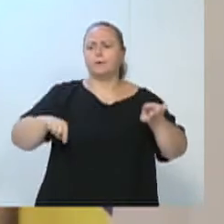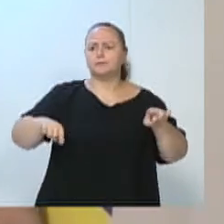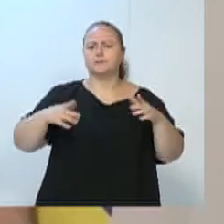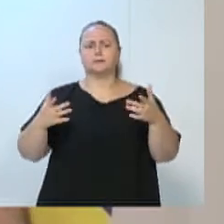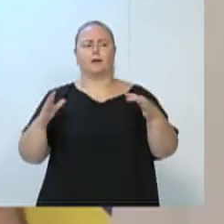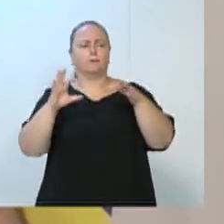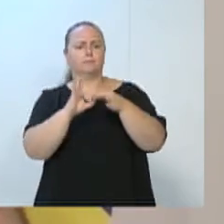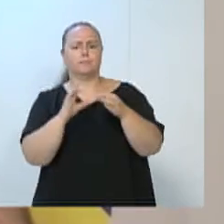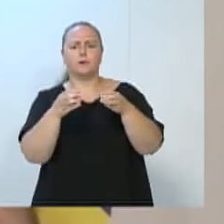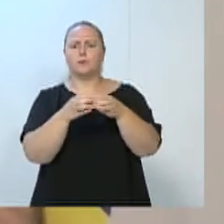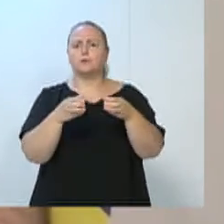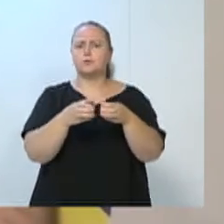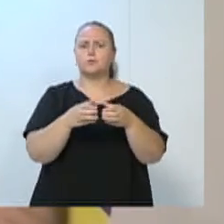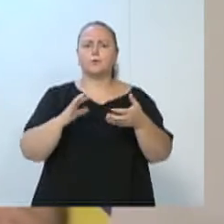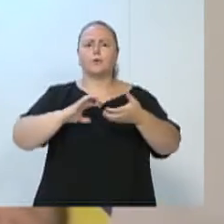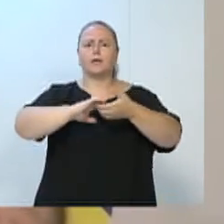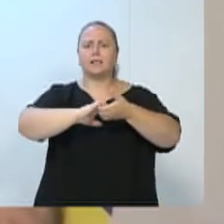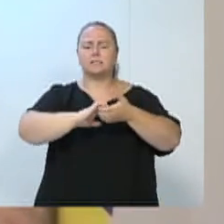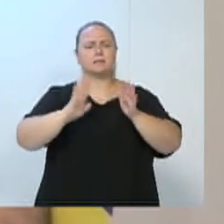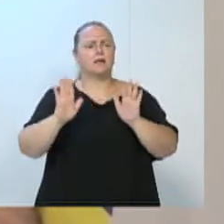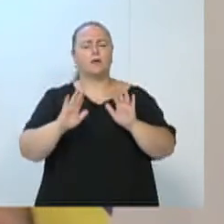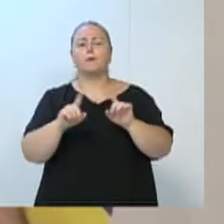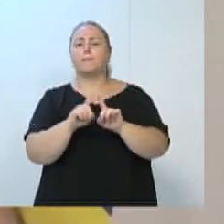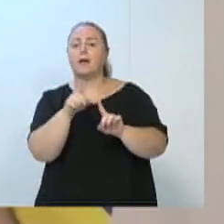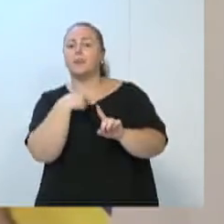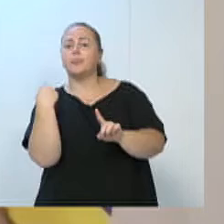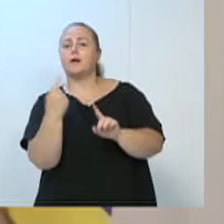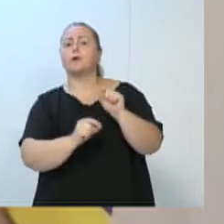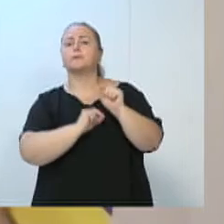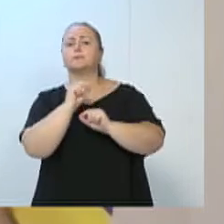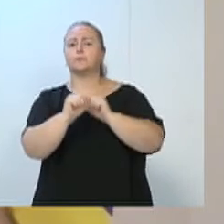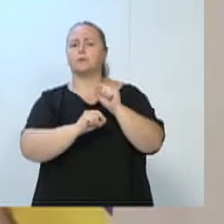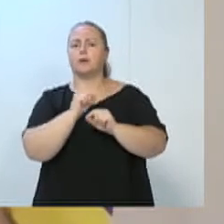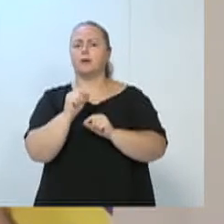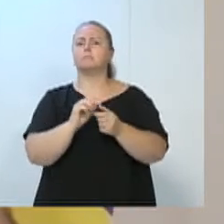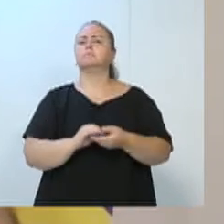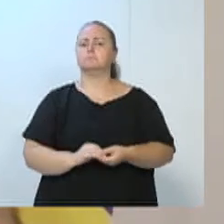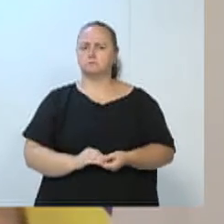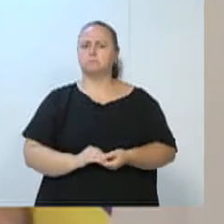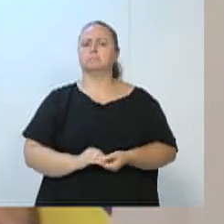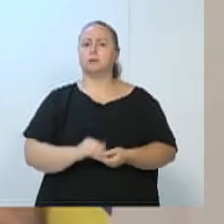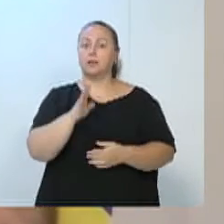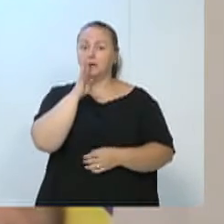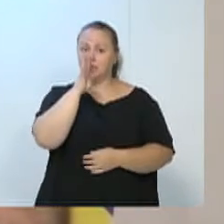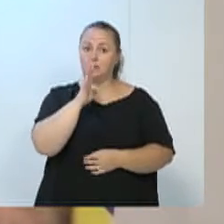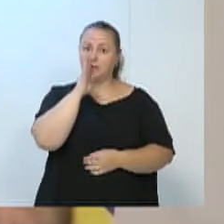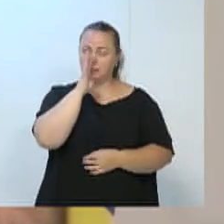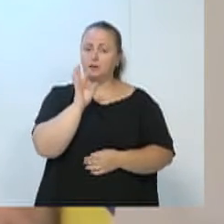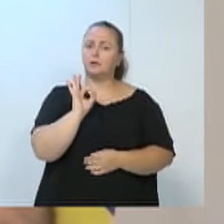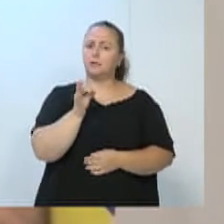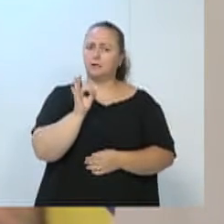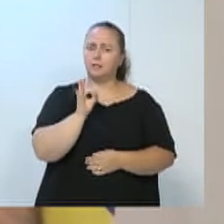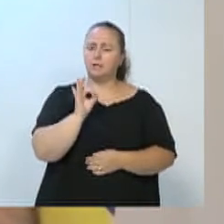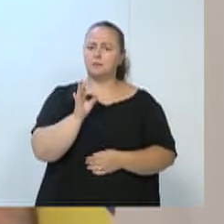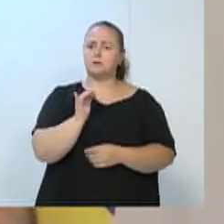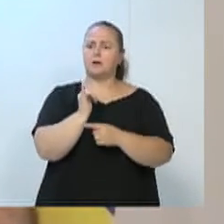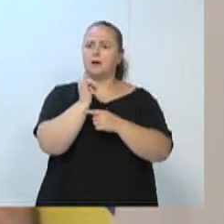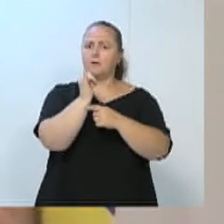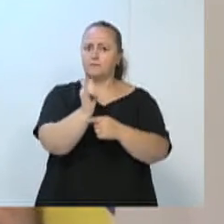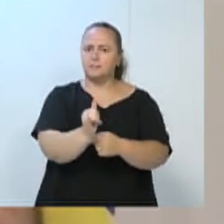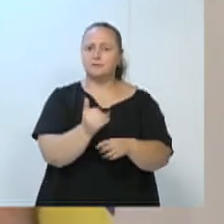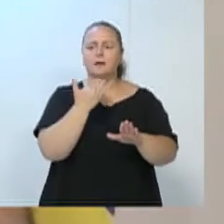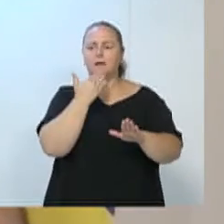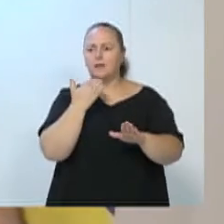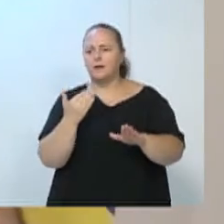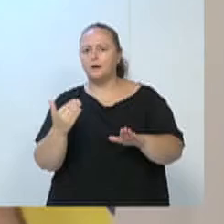independente, se é situação, o nosso trabalho aqui é, sim, fazer críticas quando se faz necessário, usar essa tribuna, e transmitir aqui o elogio desses